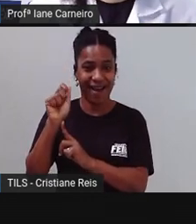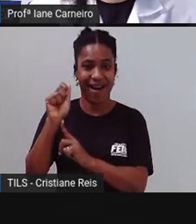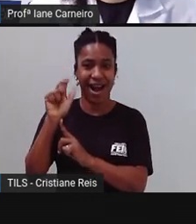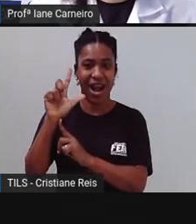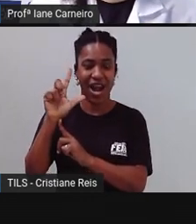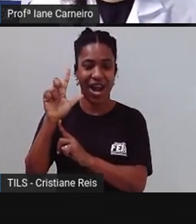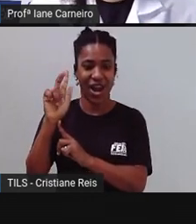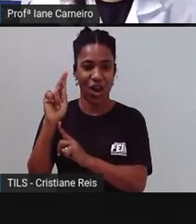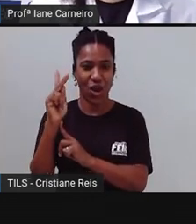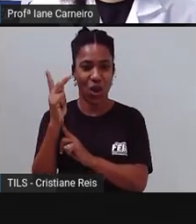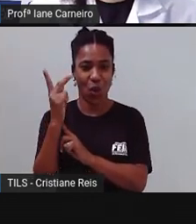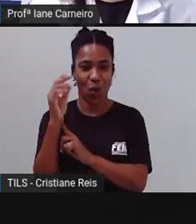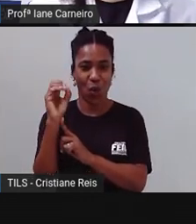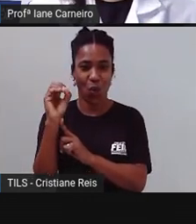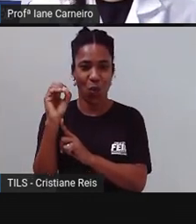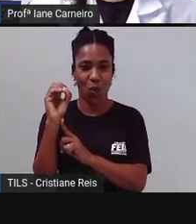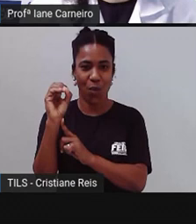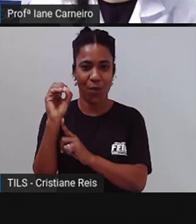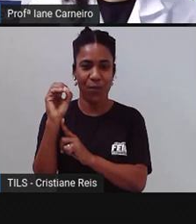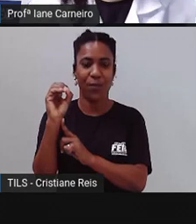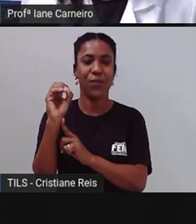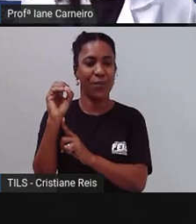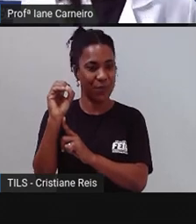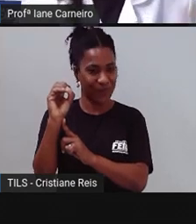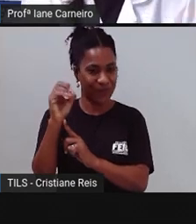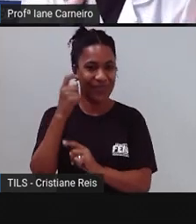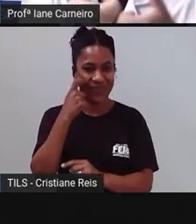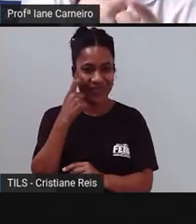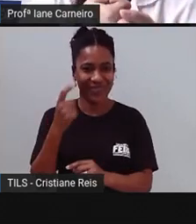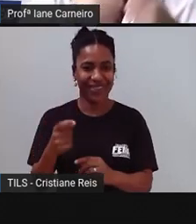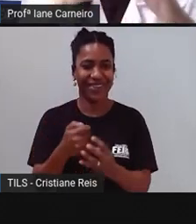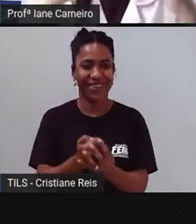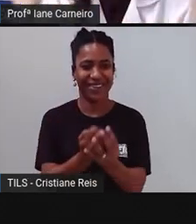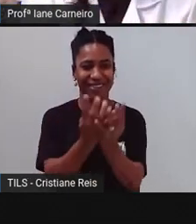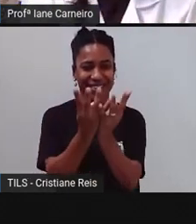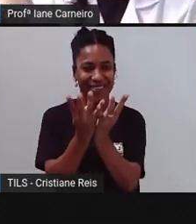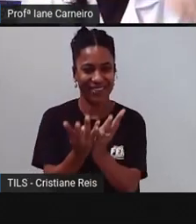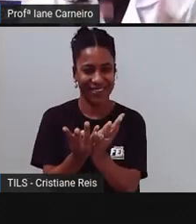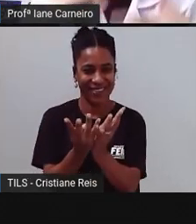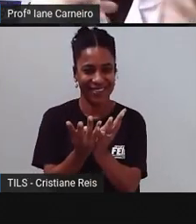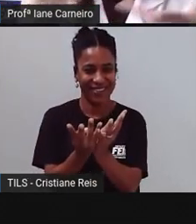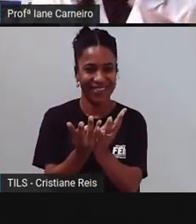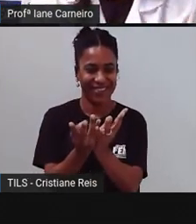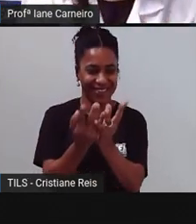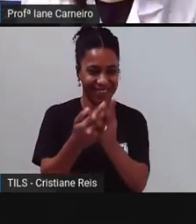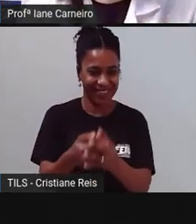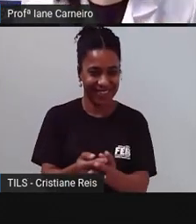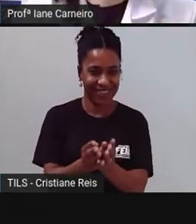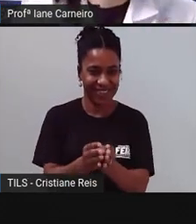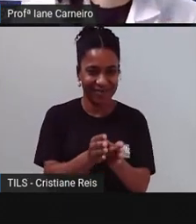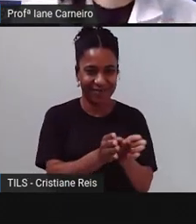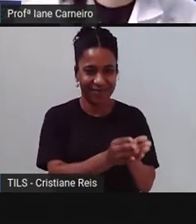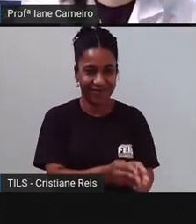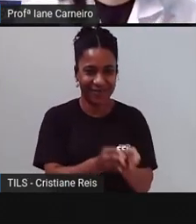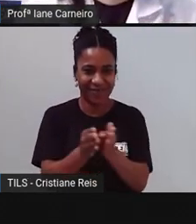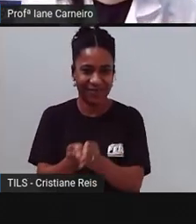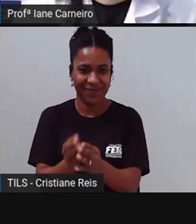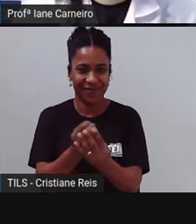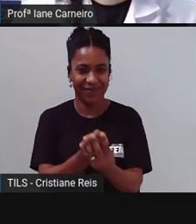Rá. Baralho. A gente coloca na mesa para brincar, a gente corta, né? Divide entre os amigos.